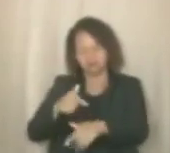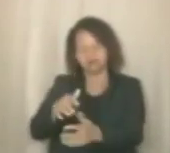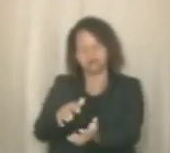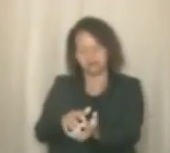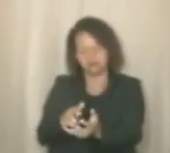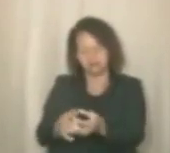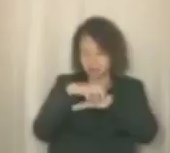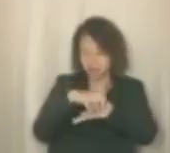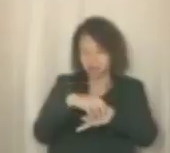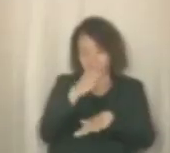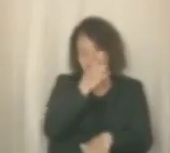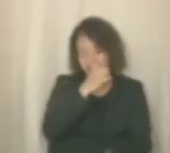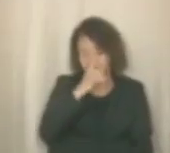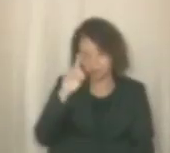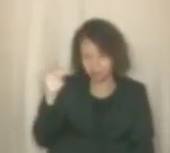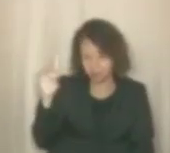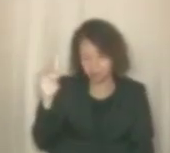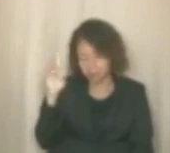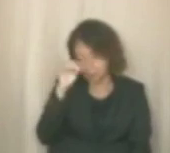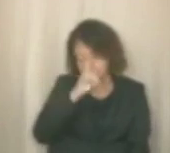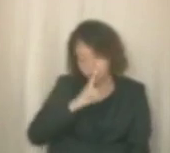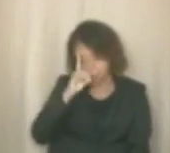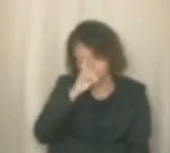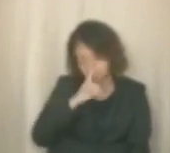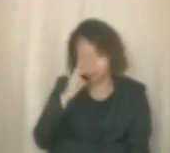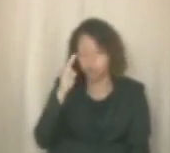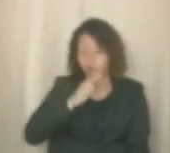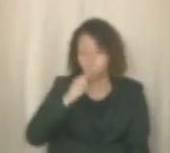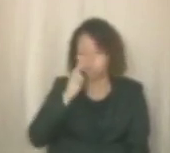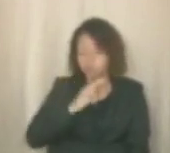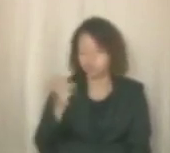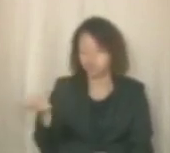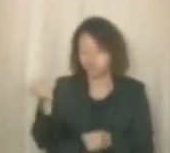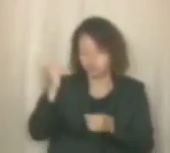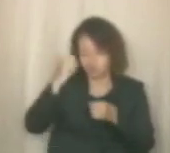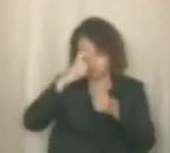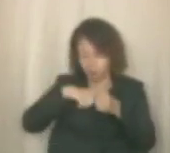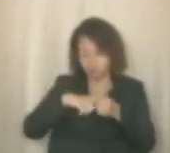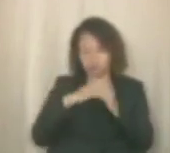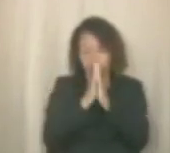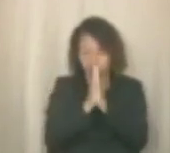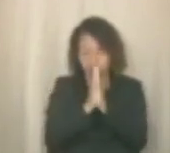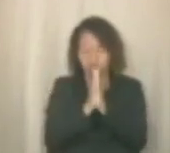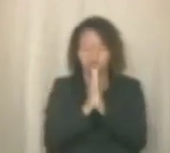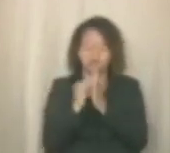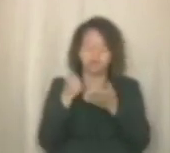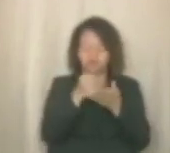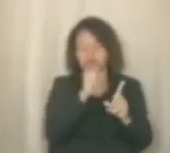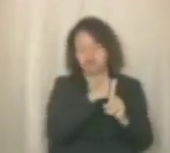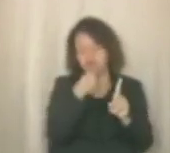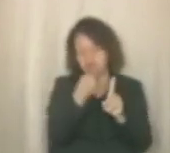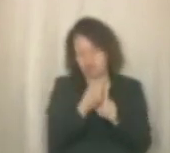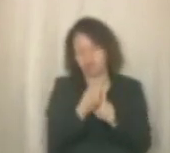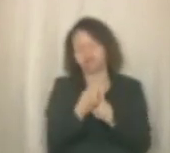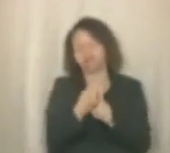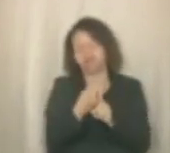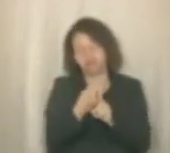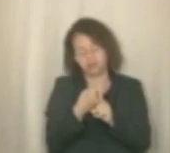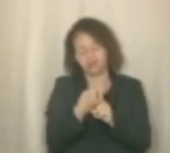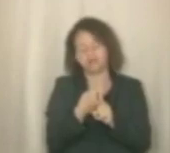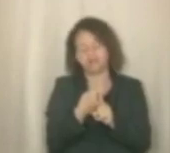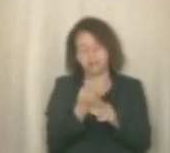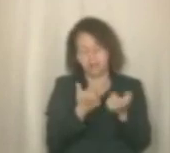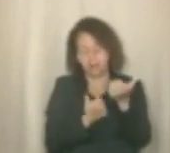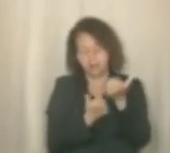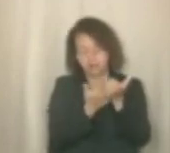volte a ter. É urgente que seja retomado essa ação social, que o Conselho Metropolitano